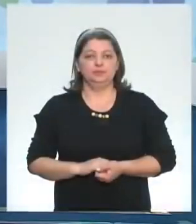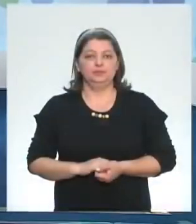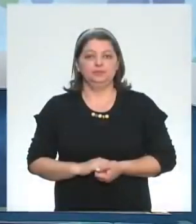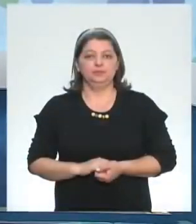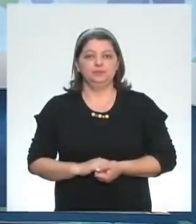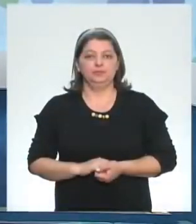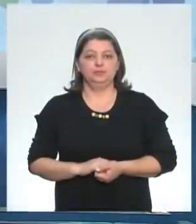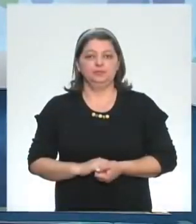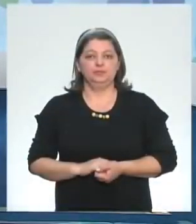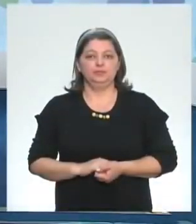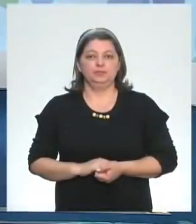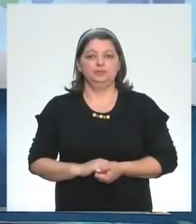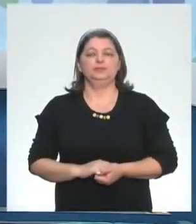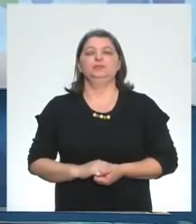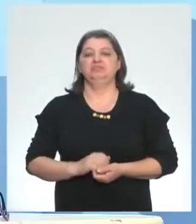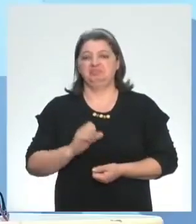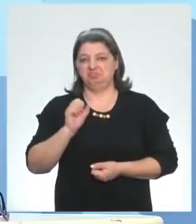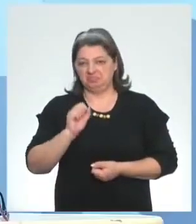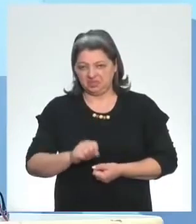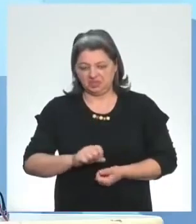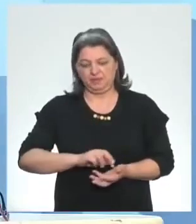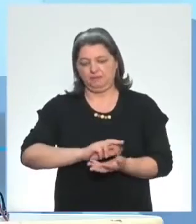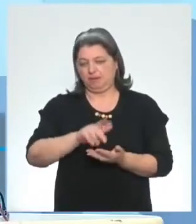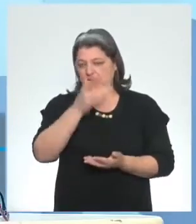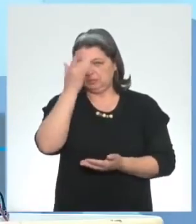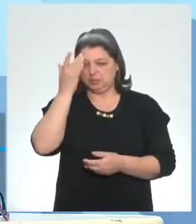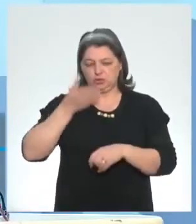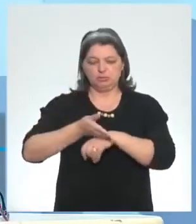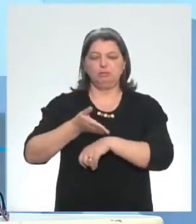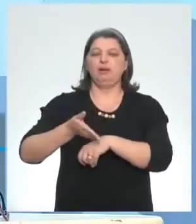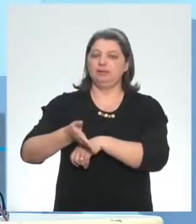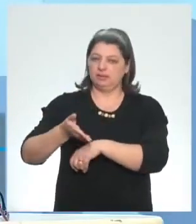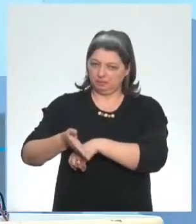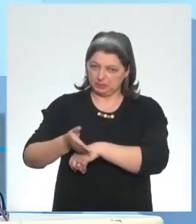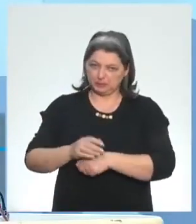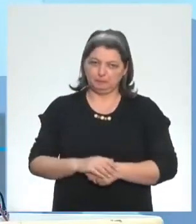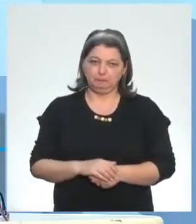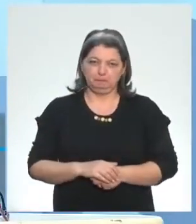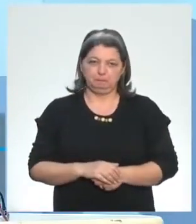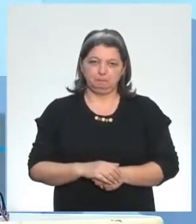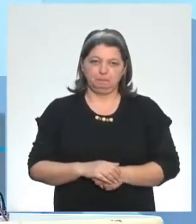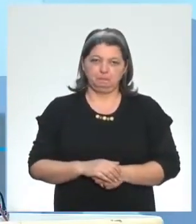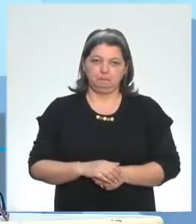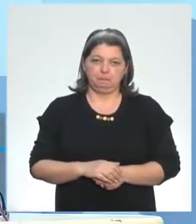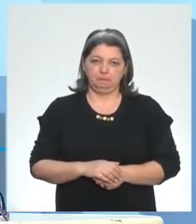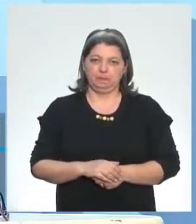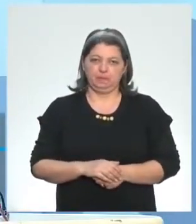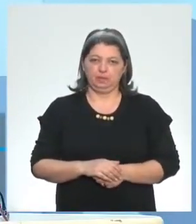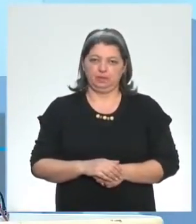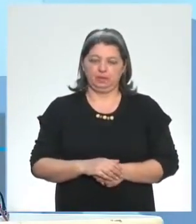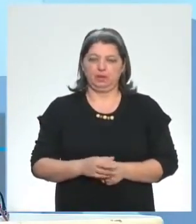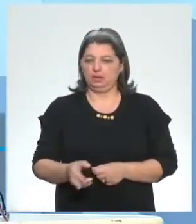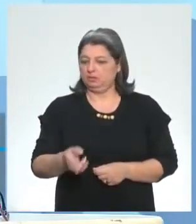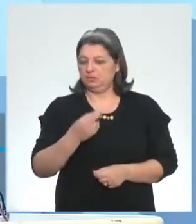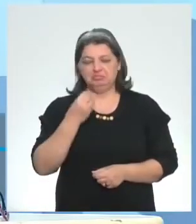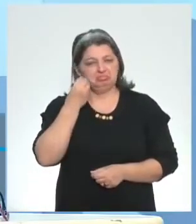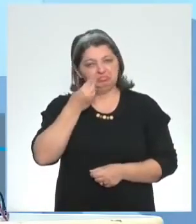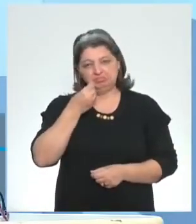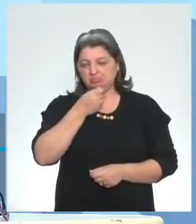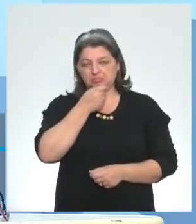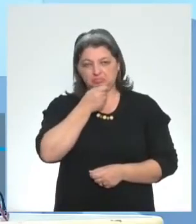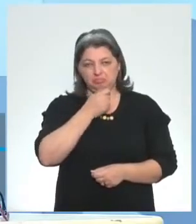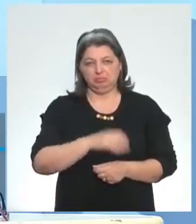And then, Erika, how was it? Yes, were lot of people here participating, and they said that they still haven't any experience. A Vanda